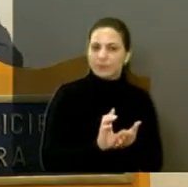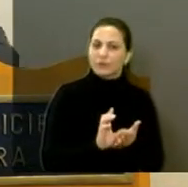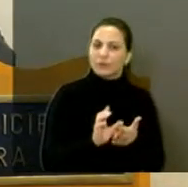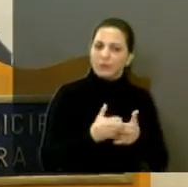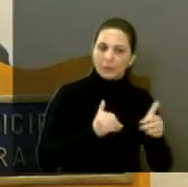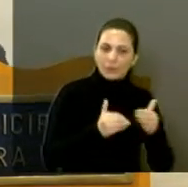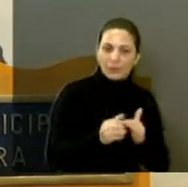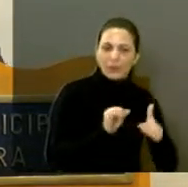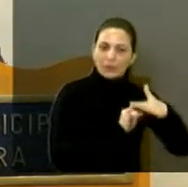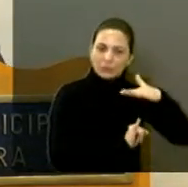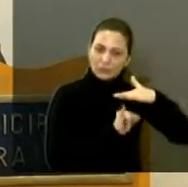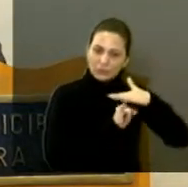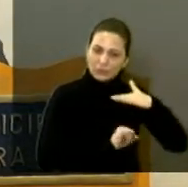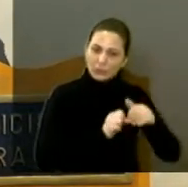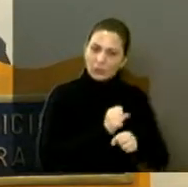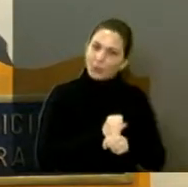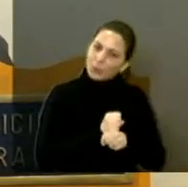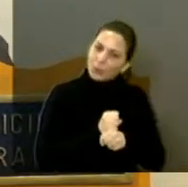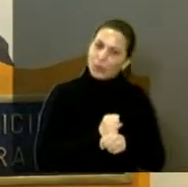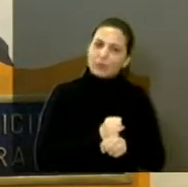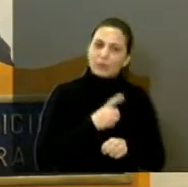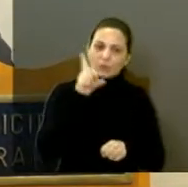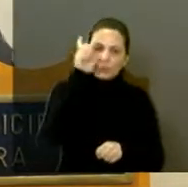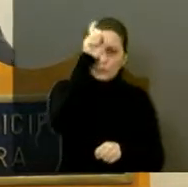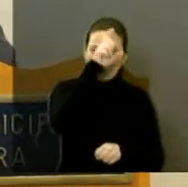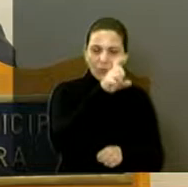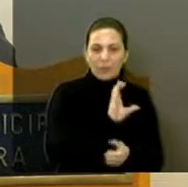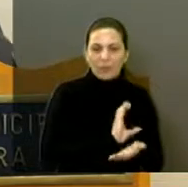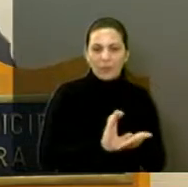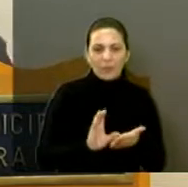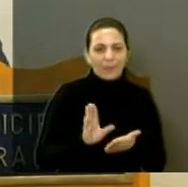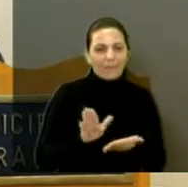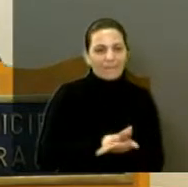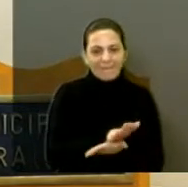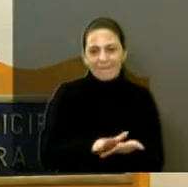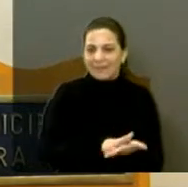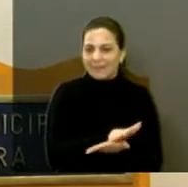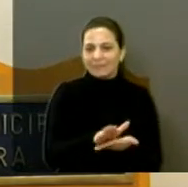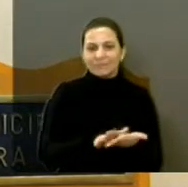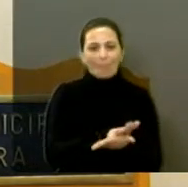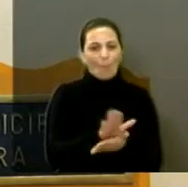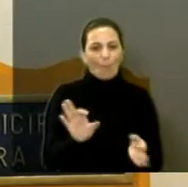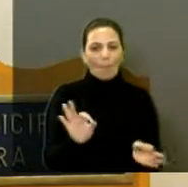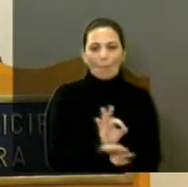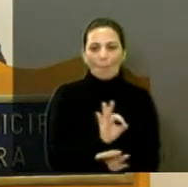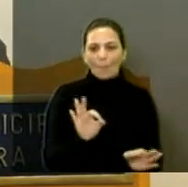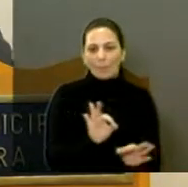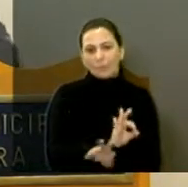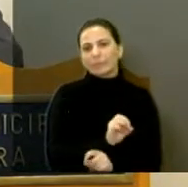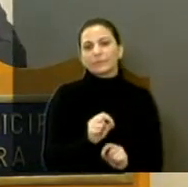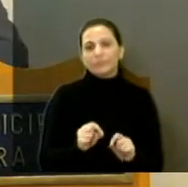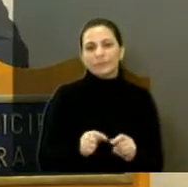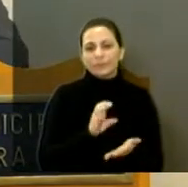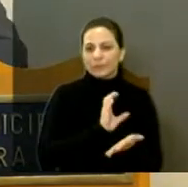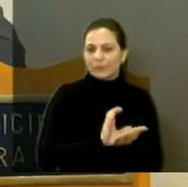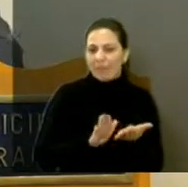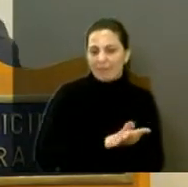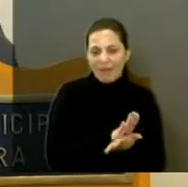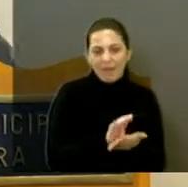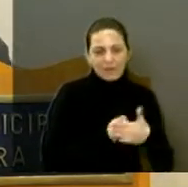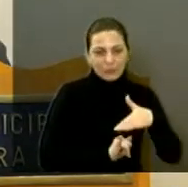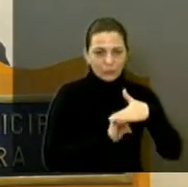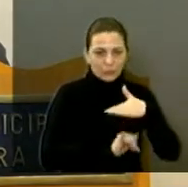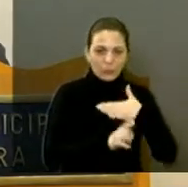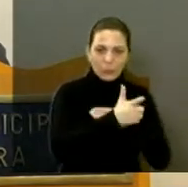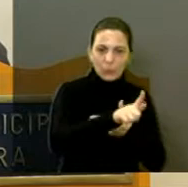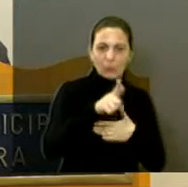as entidades, esse ano, pelas dificuldades, não repassou nenhuma verba. Nenhuma verba passou para as entidades